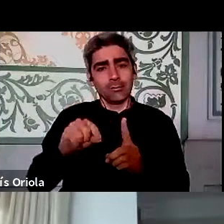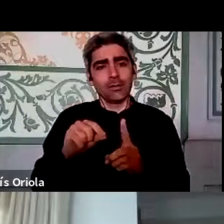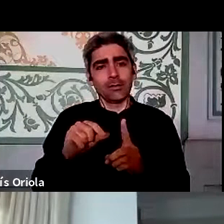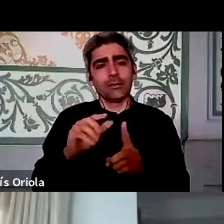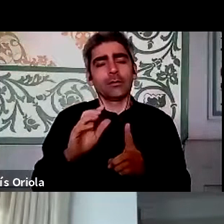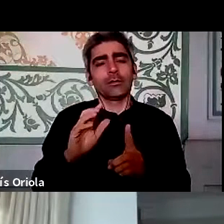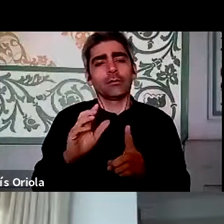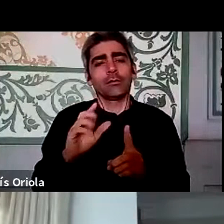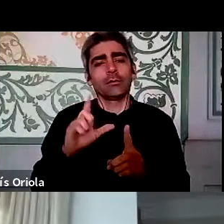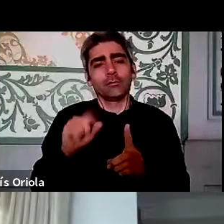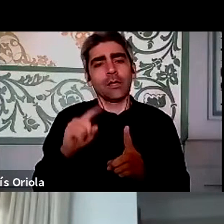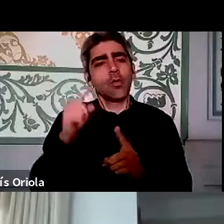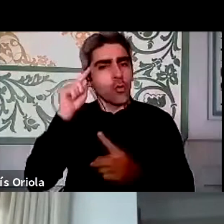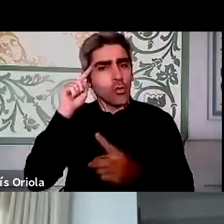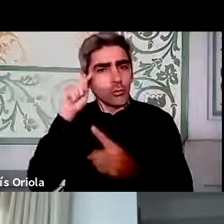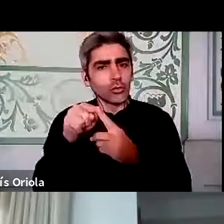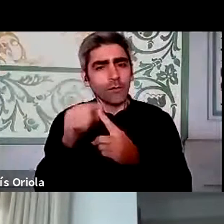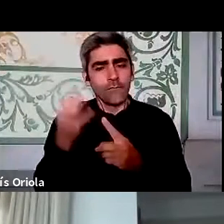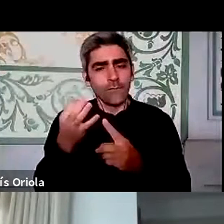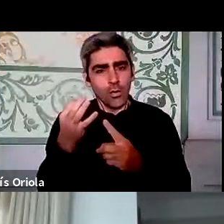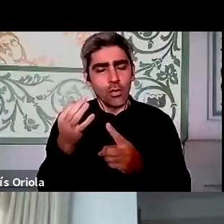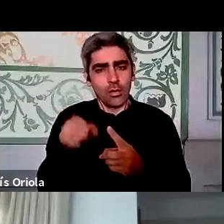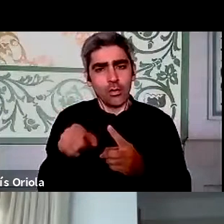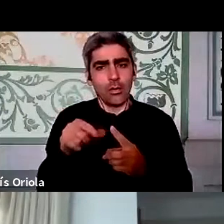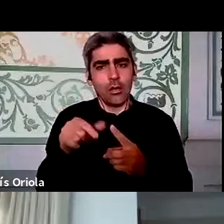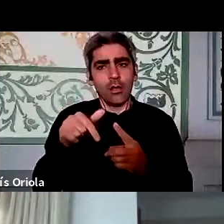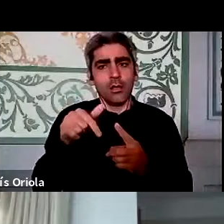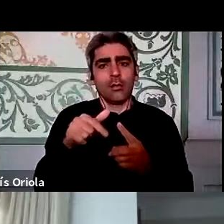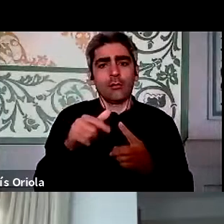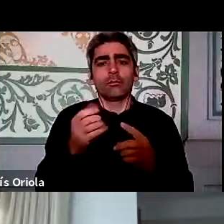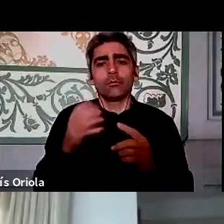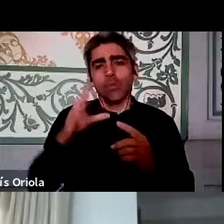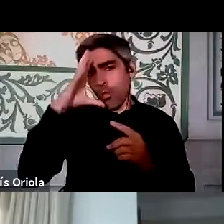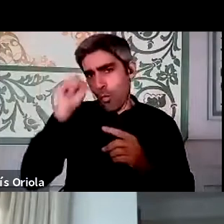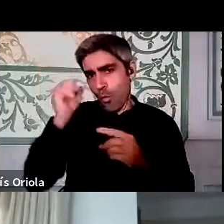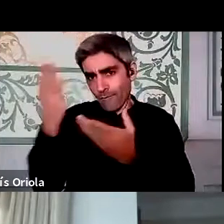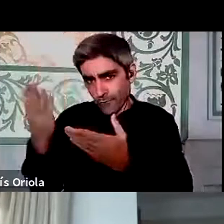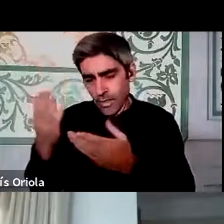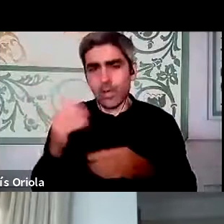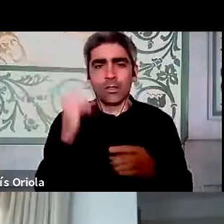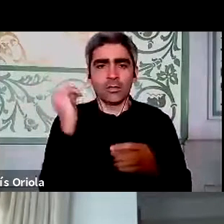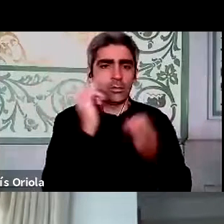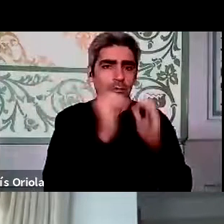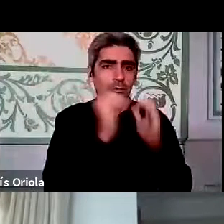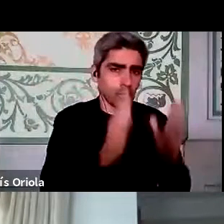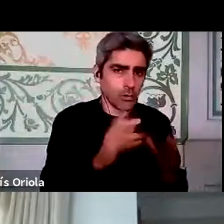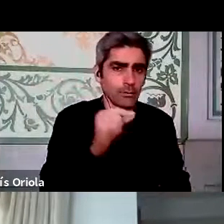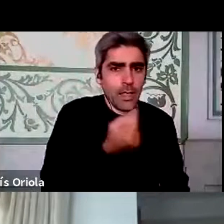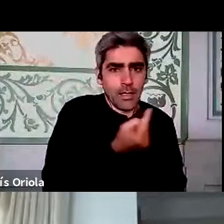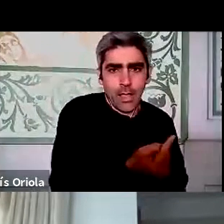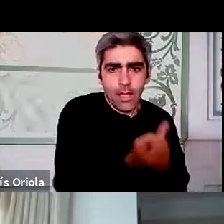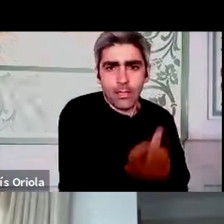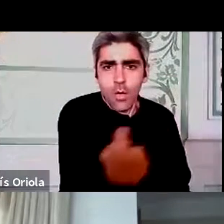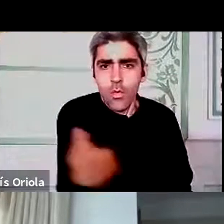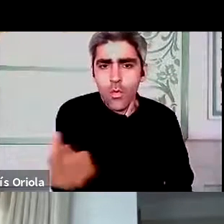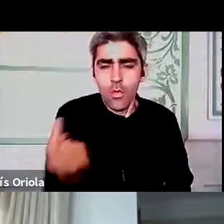propósito, foram colocados propósitos desde, a partir do governo, a partir das entidades e se calhar a partir de cada um de nós individualmente,